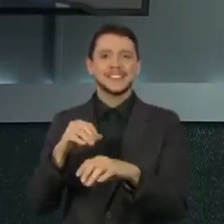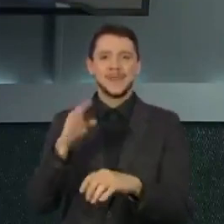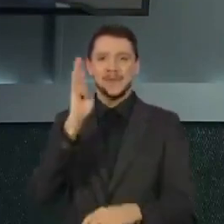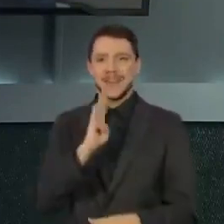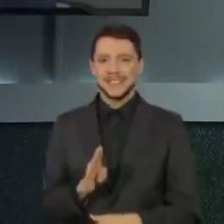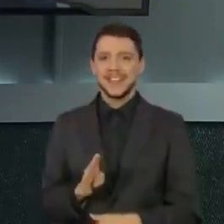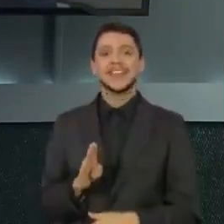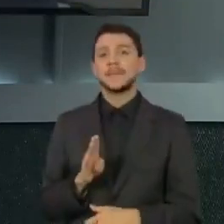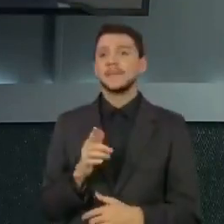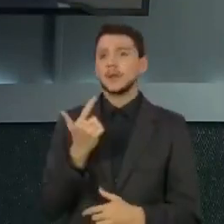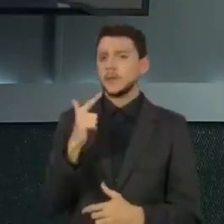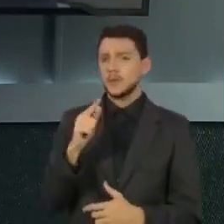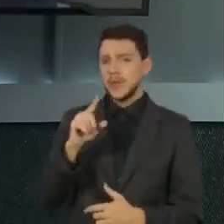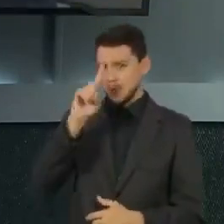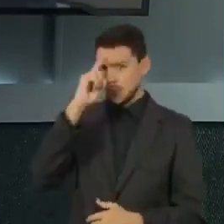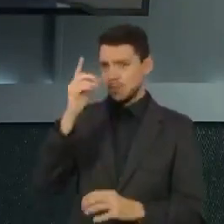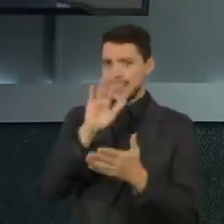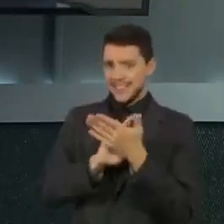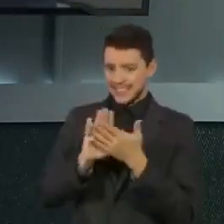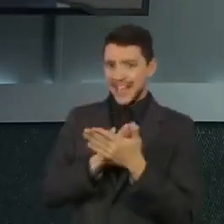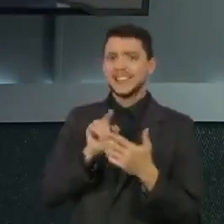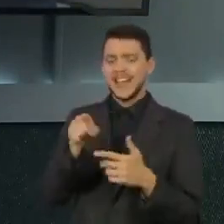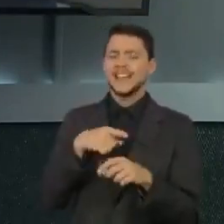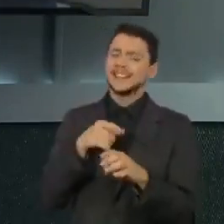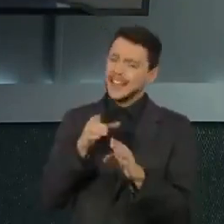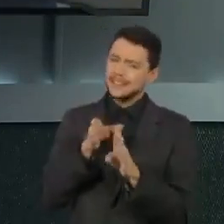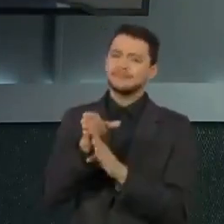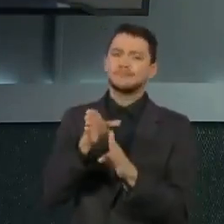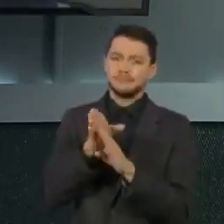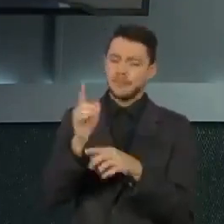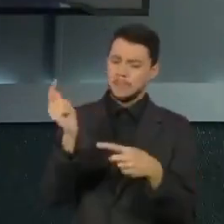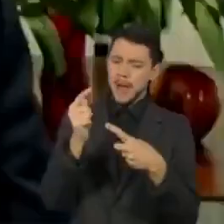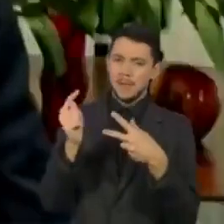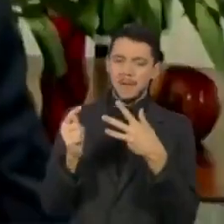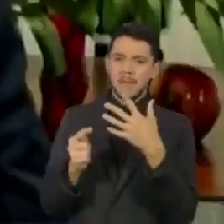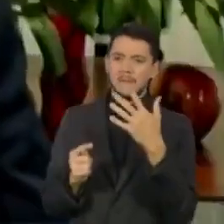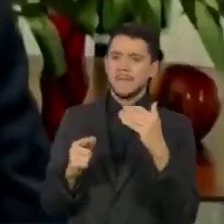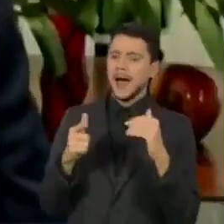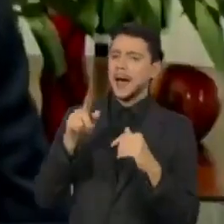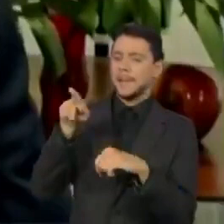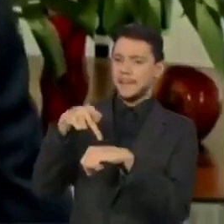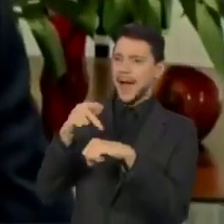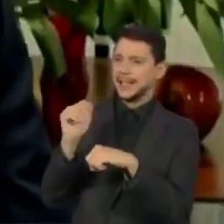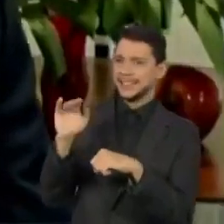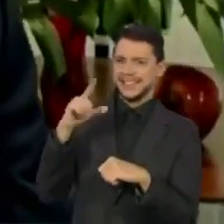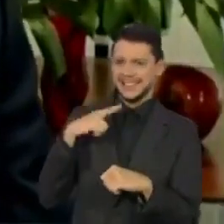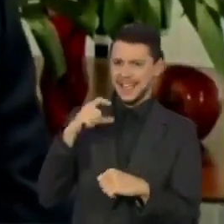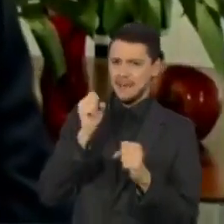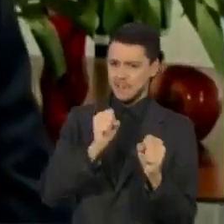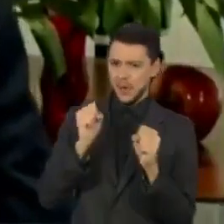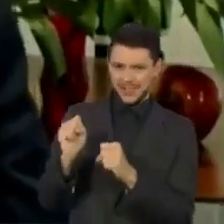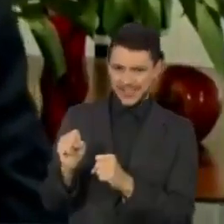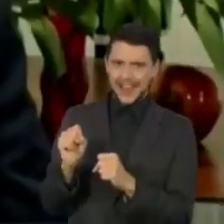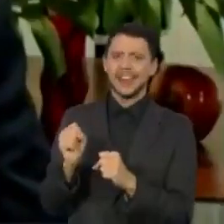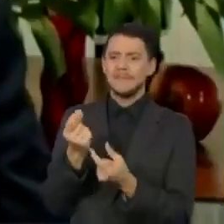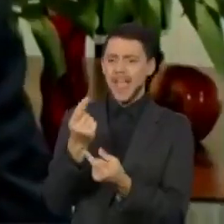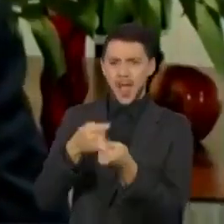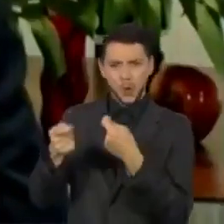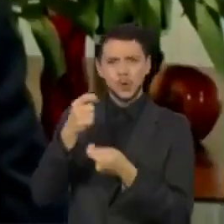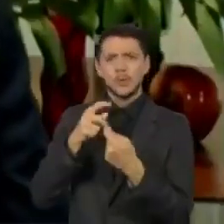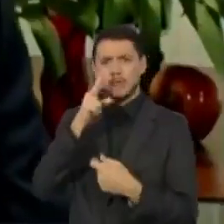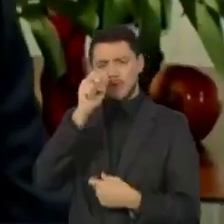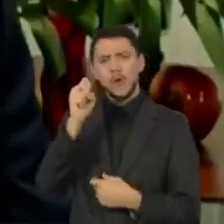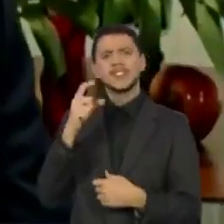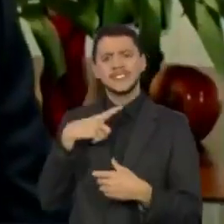dúvida, notaria uma série de descompassos entre uma nação que tem um poderio econômico forte, afinal, uma das